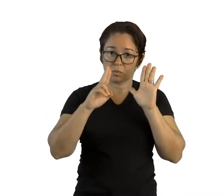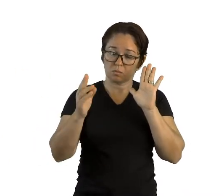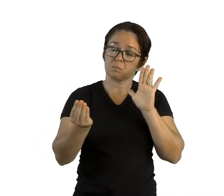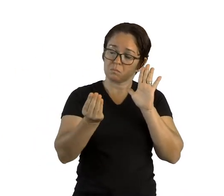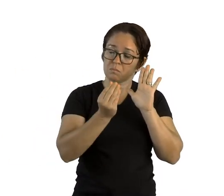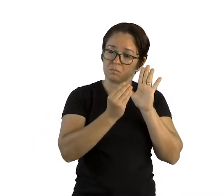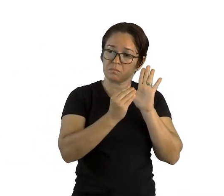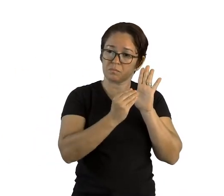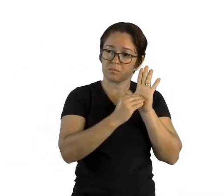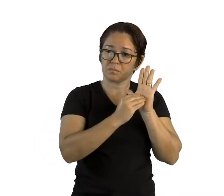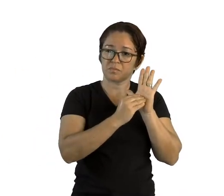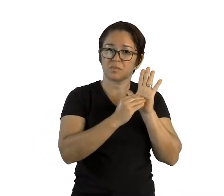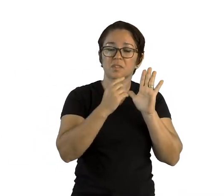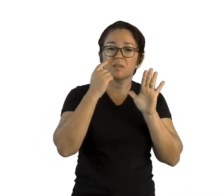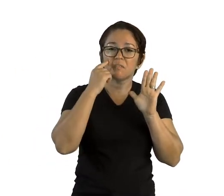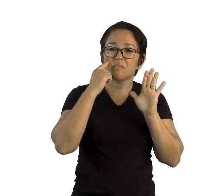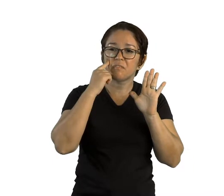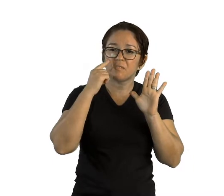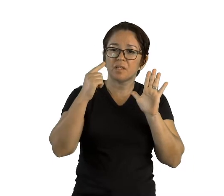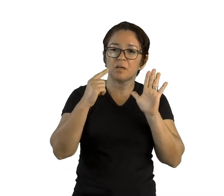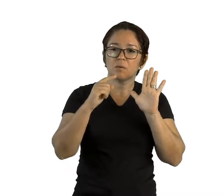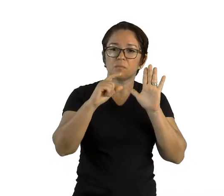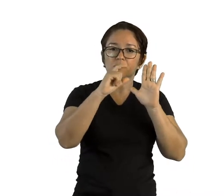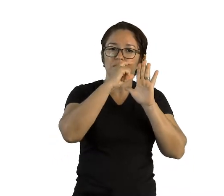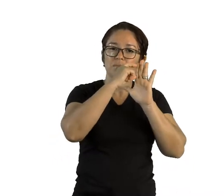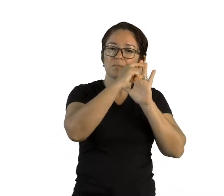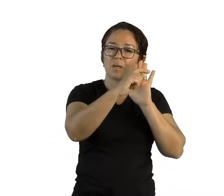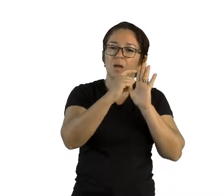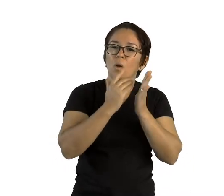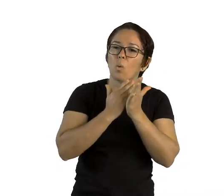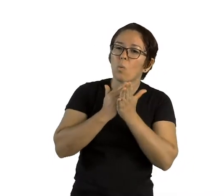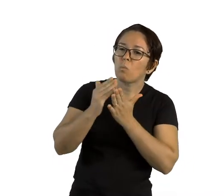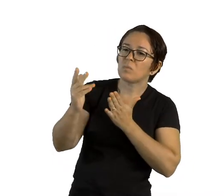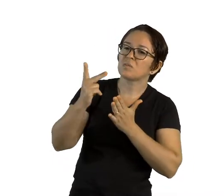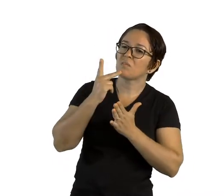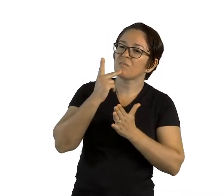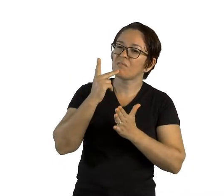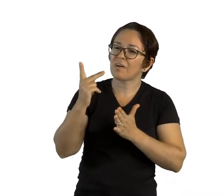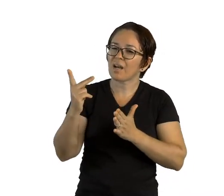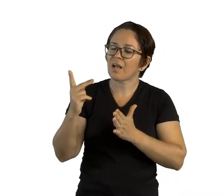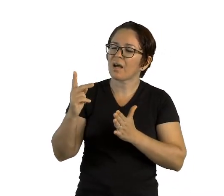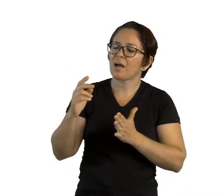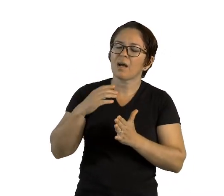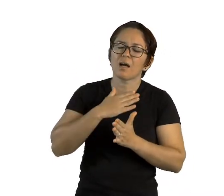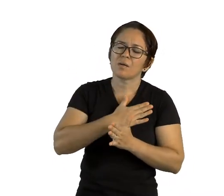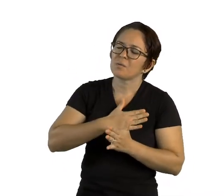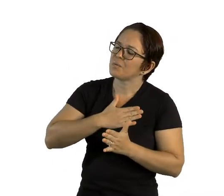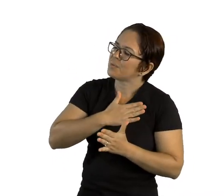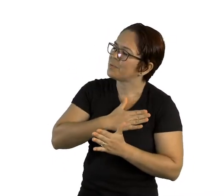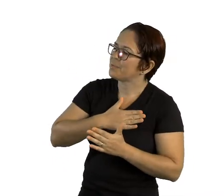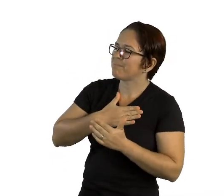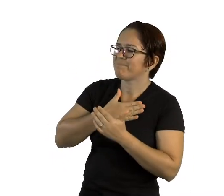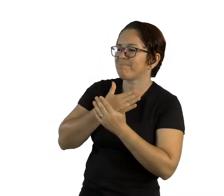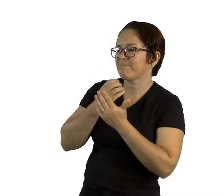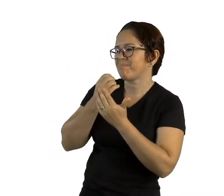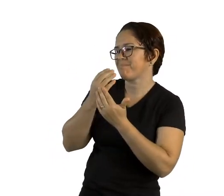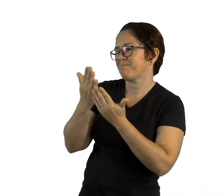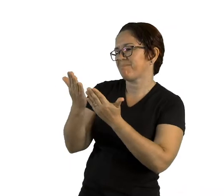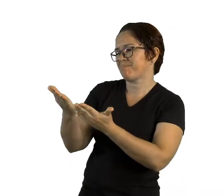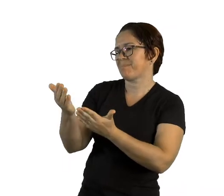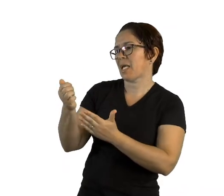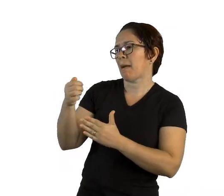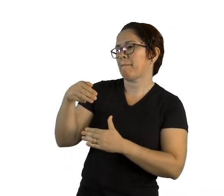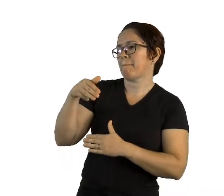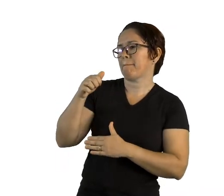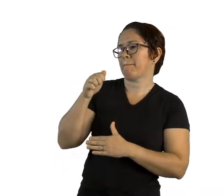cumprimentou a sua amiga? A saudação que ela usou, querida Amanda. Muito bem! Nós